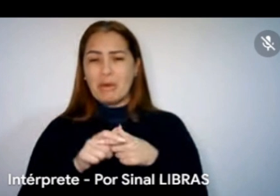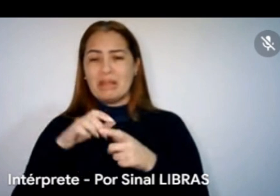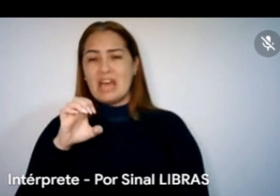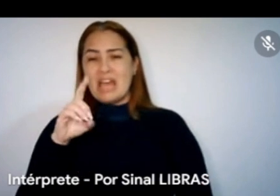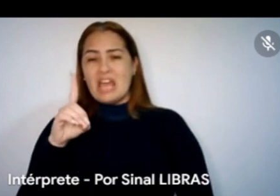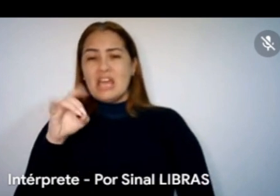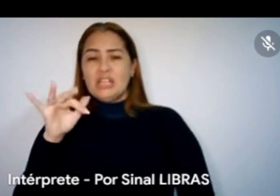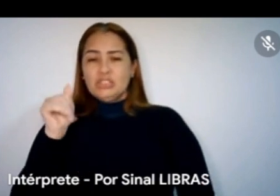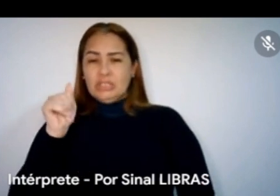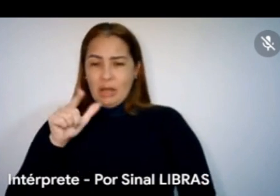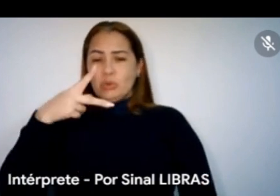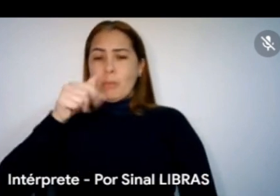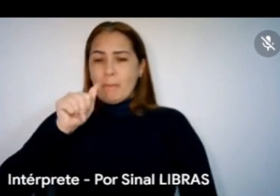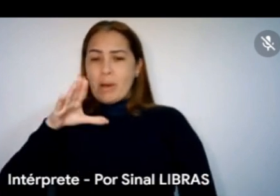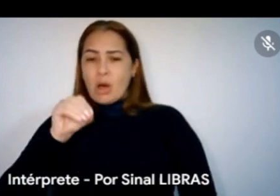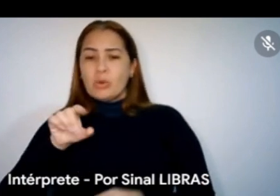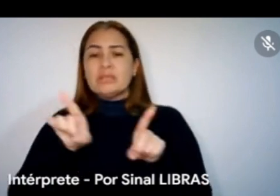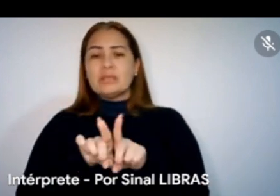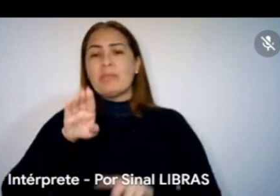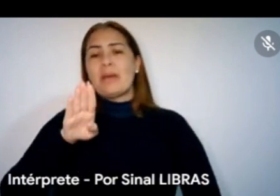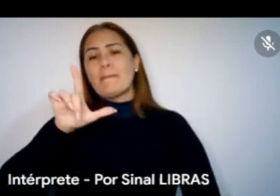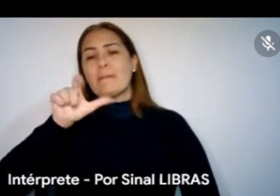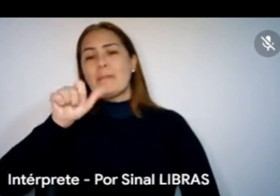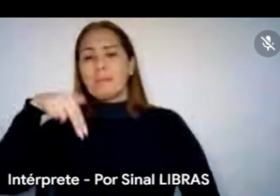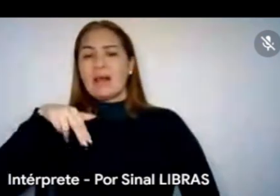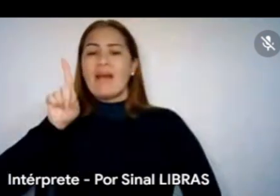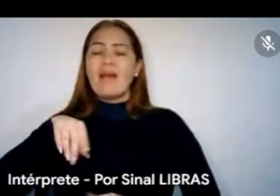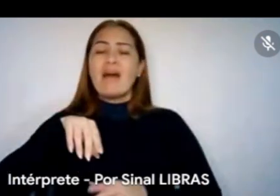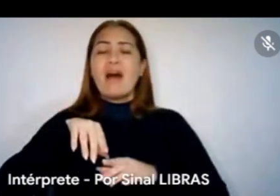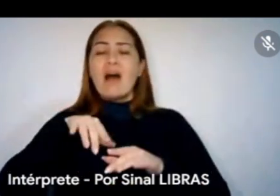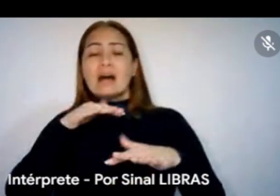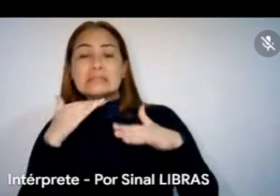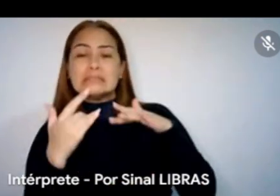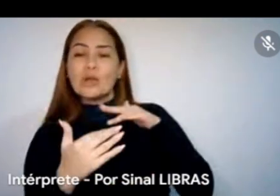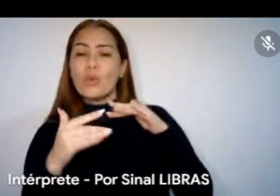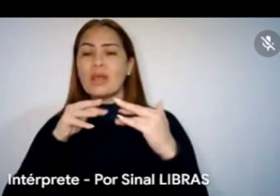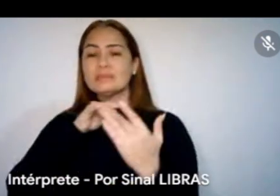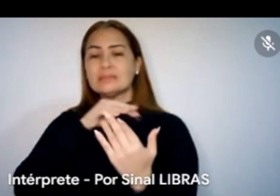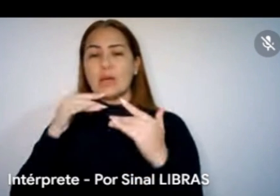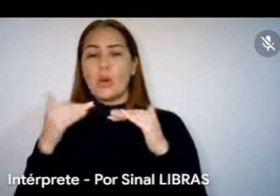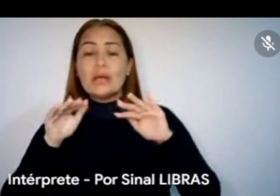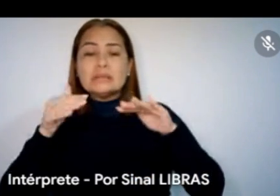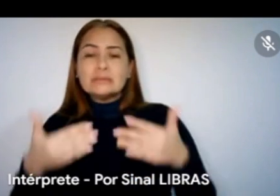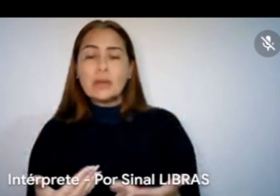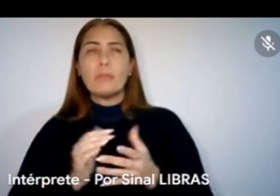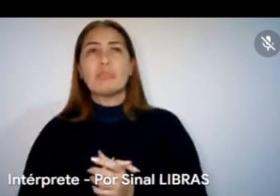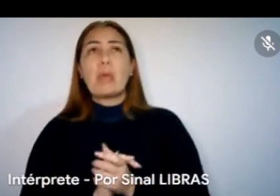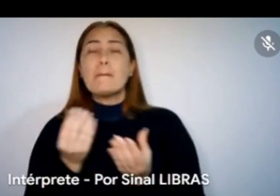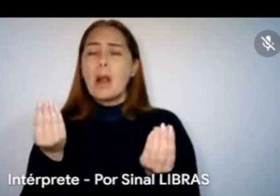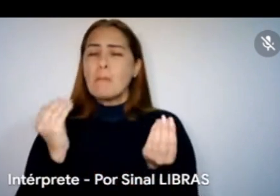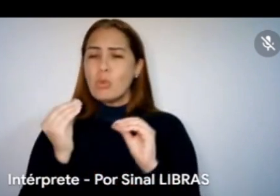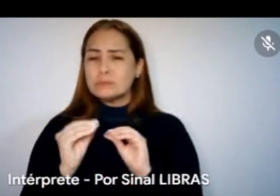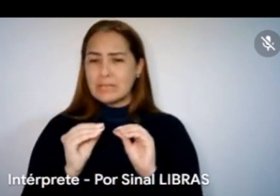Blanquium é a questão da circulação, que é muito importante, porque para montar um show, uma